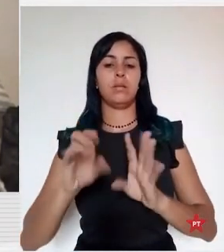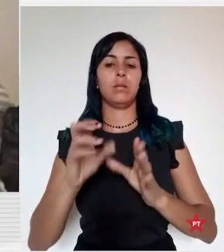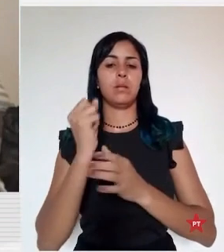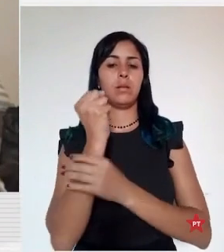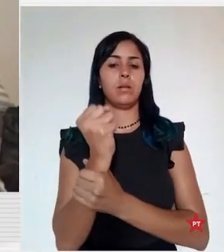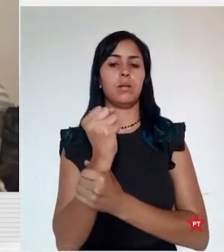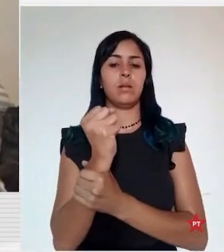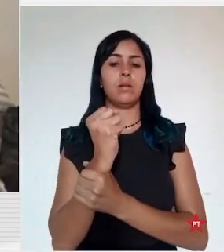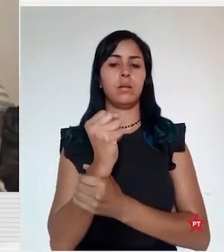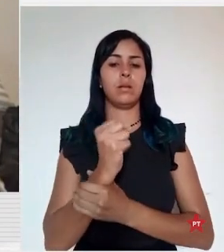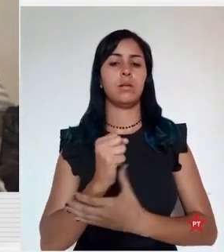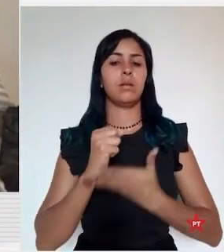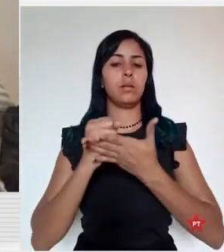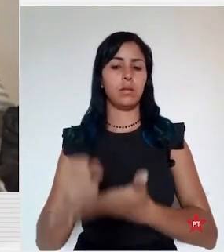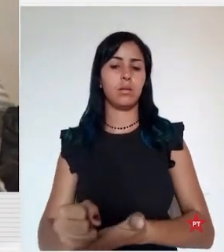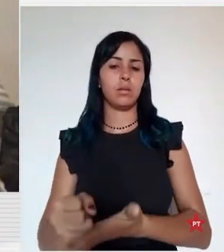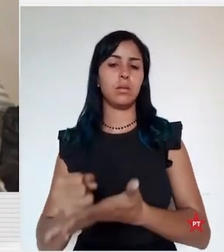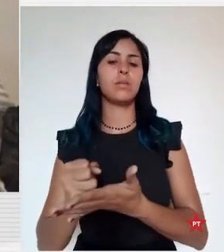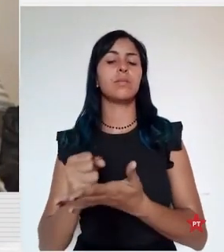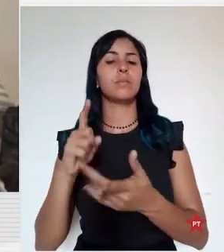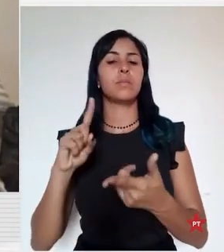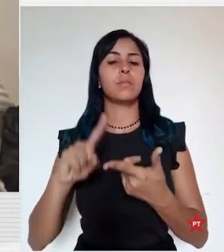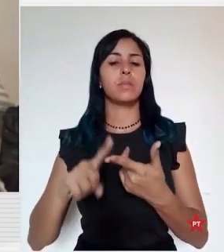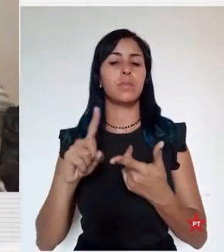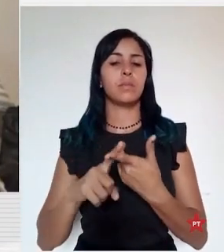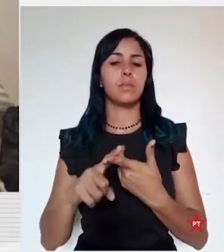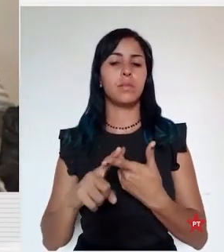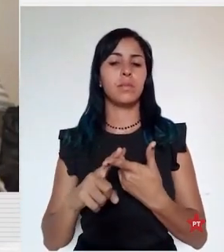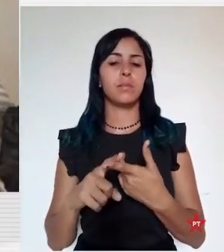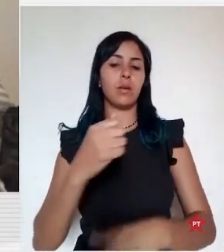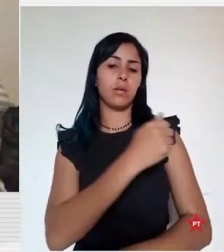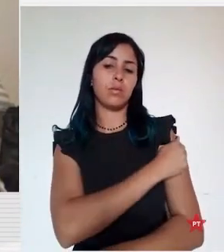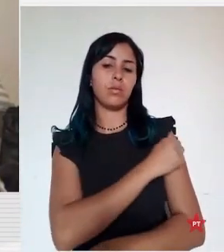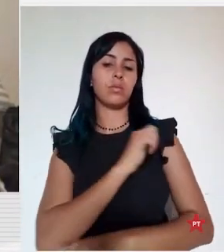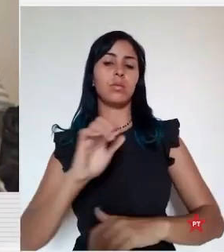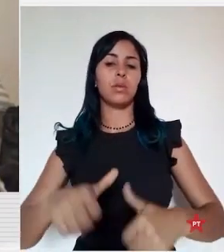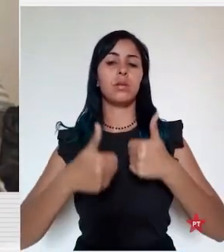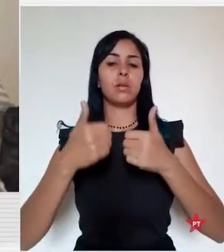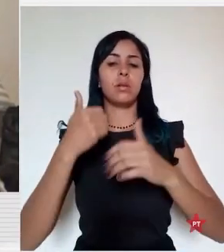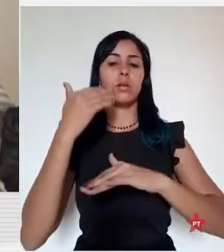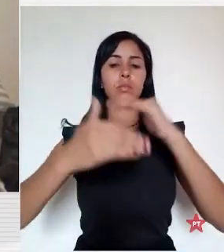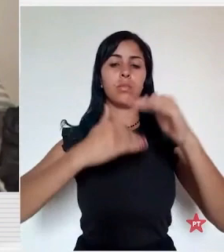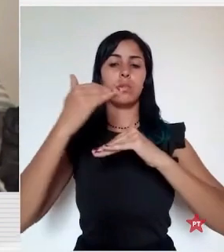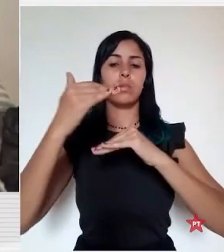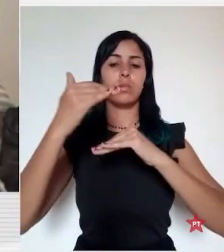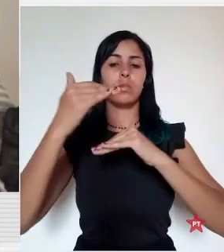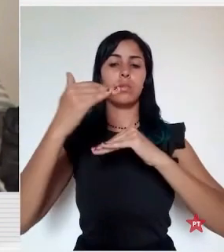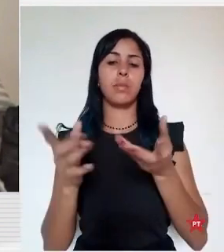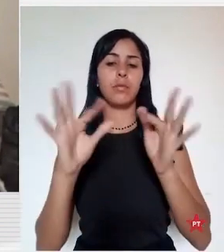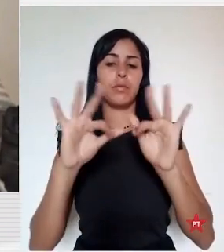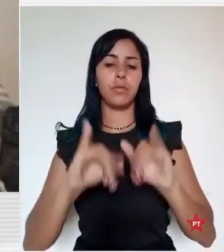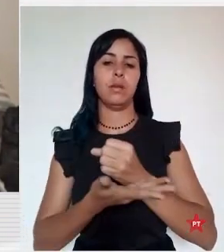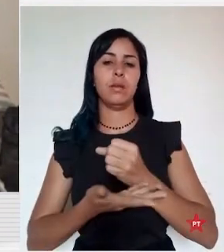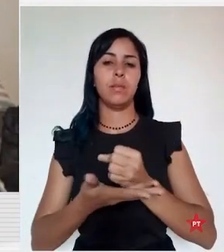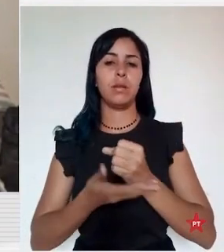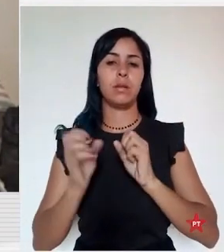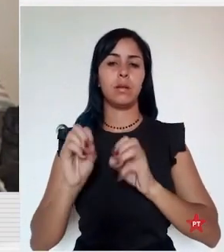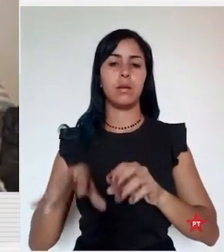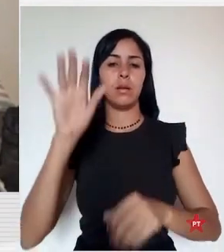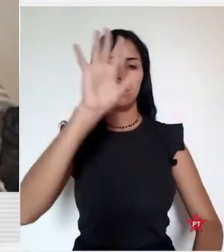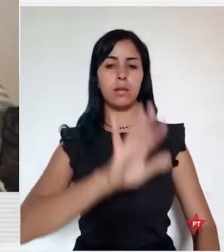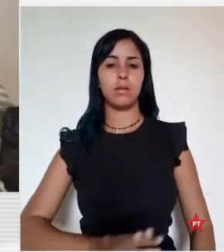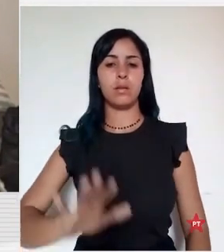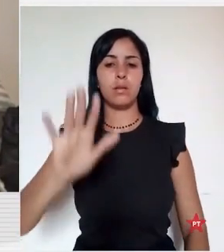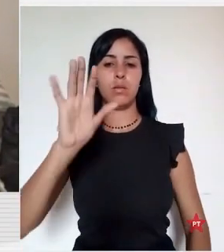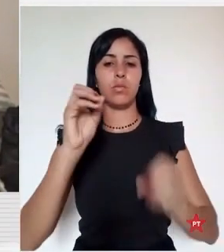colaboração, cooperação e solidariedade. E, por fim, fazer valer que os